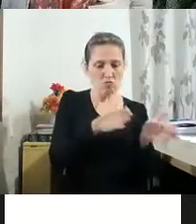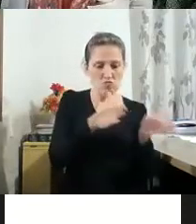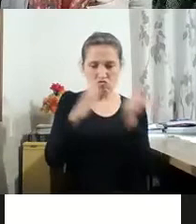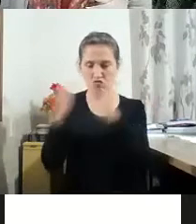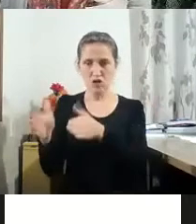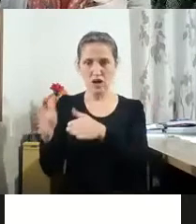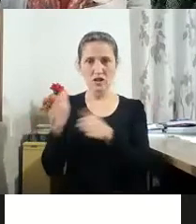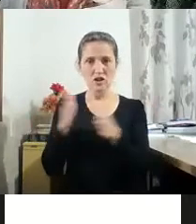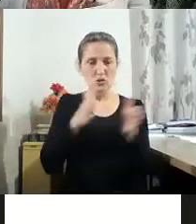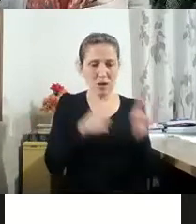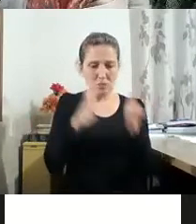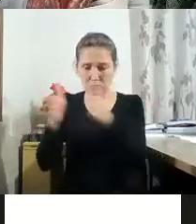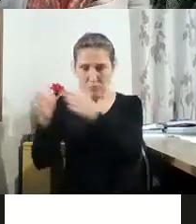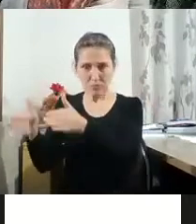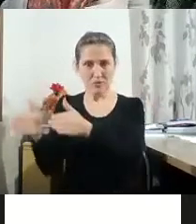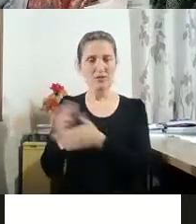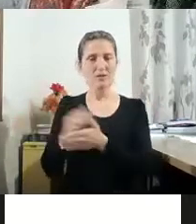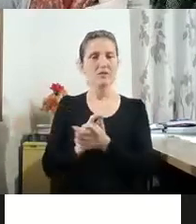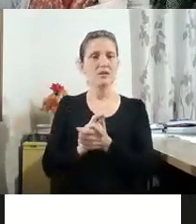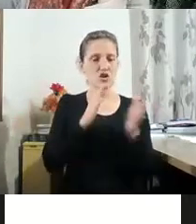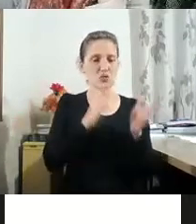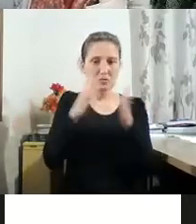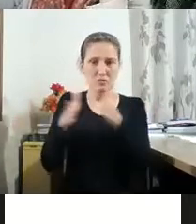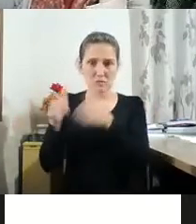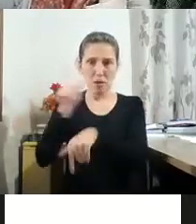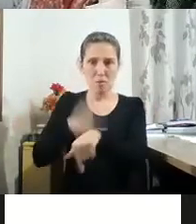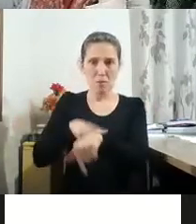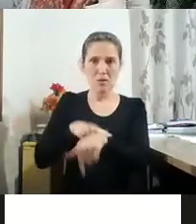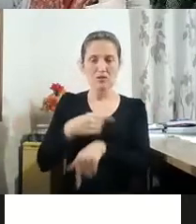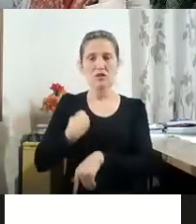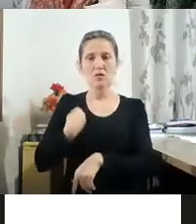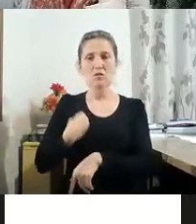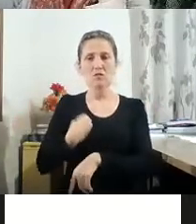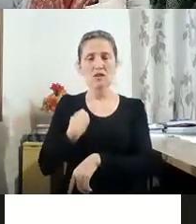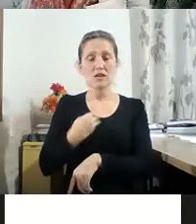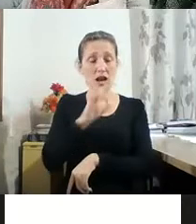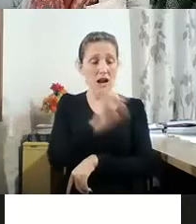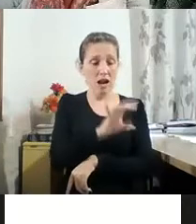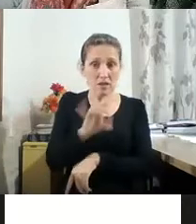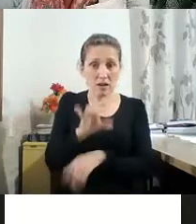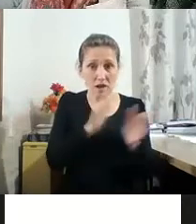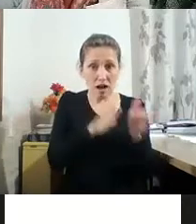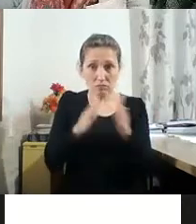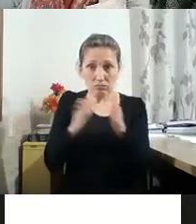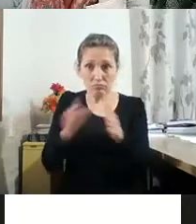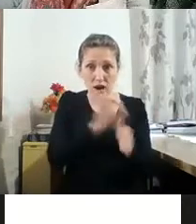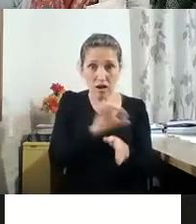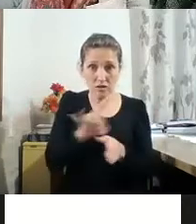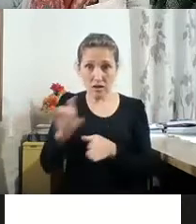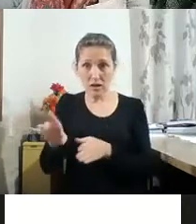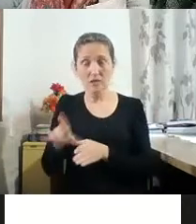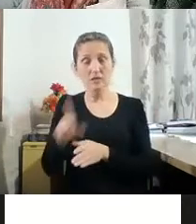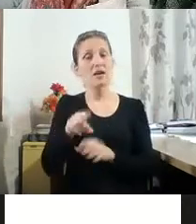estrutura de uma sequência de momentos. E que cada um desses momentos tem uma função específica